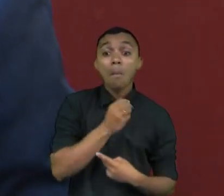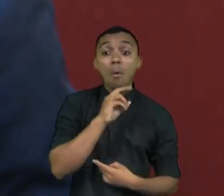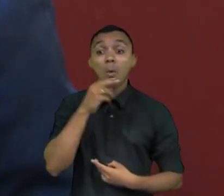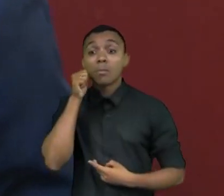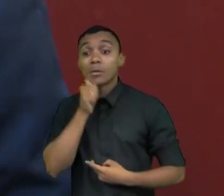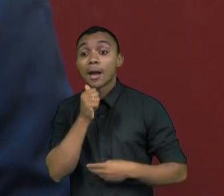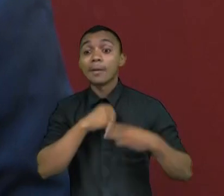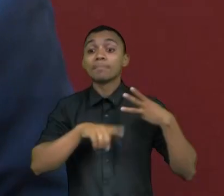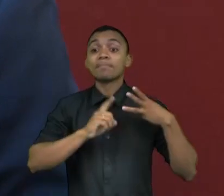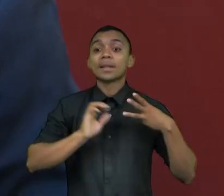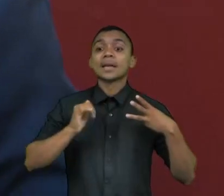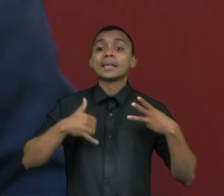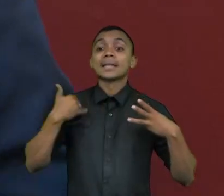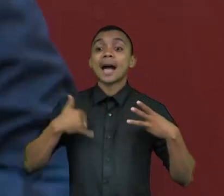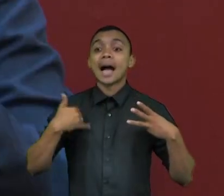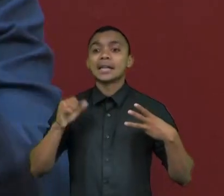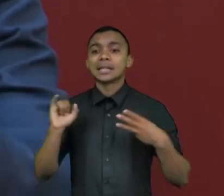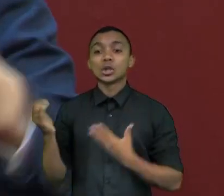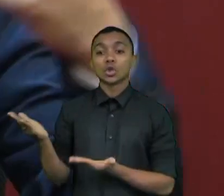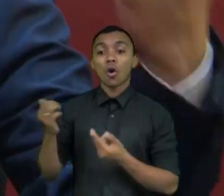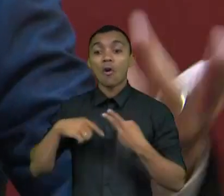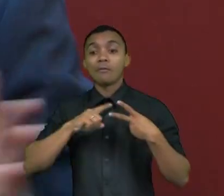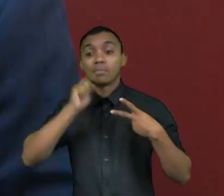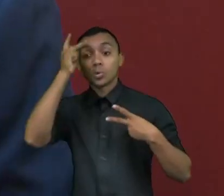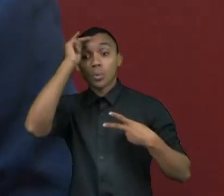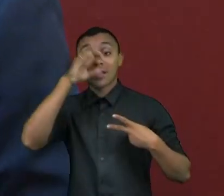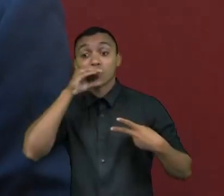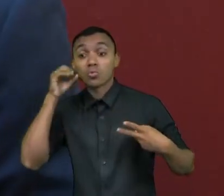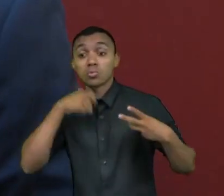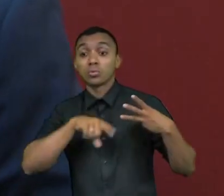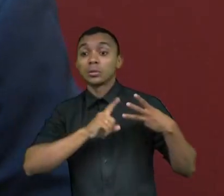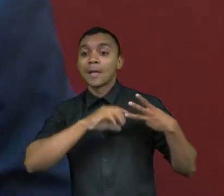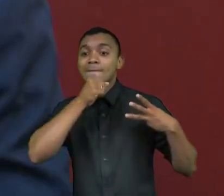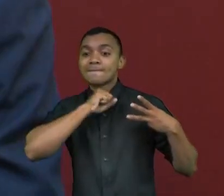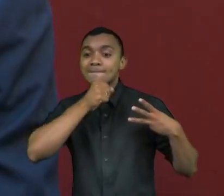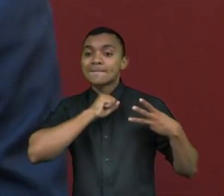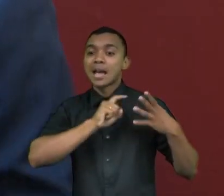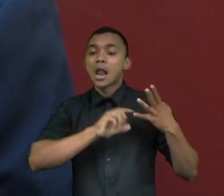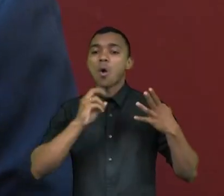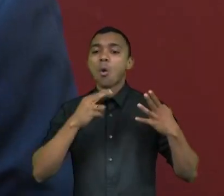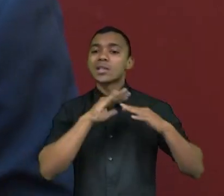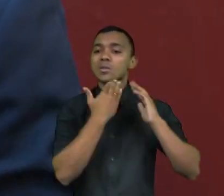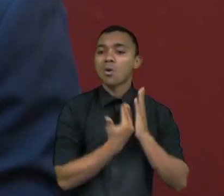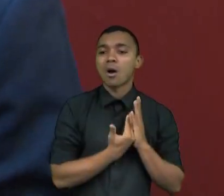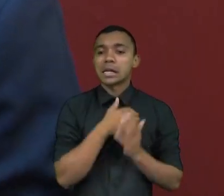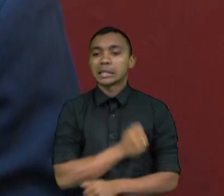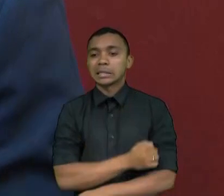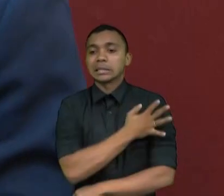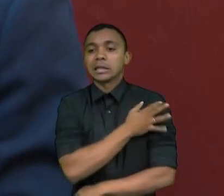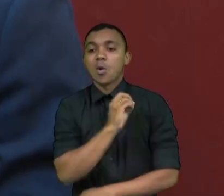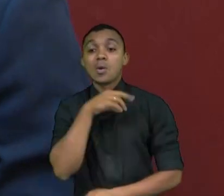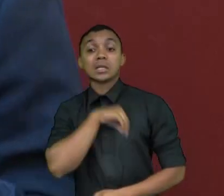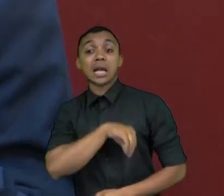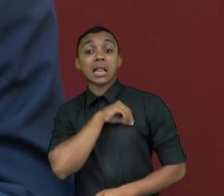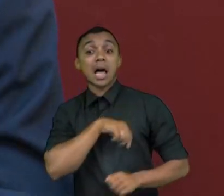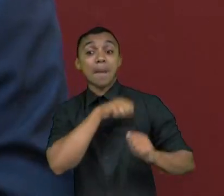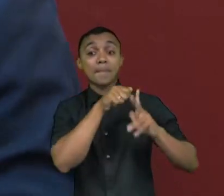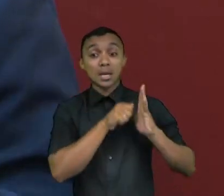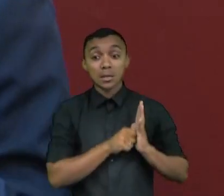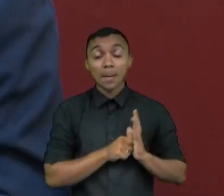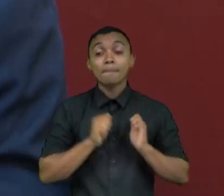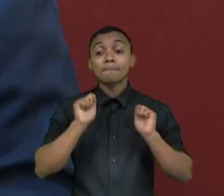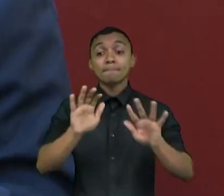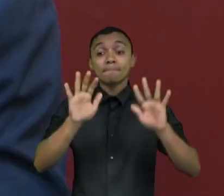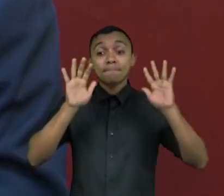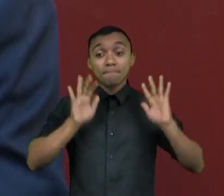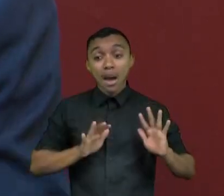Terceiro, faixa etária. Os mais jovens, os adultos, os idosos. Escolaridade, renda. Mas, você tem uma